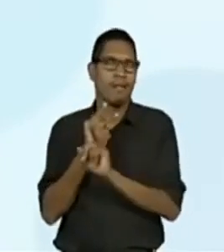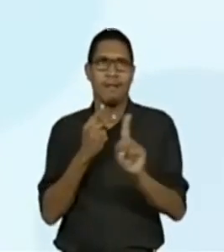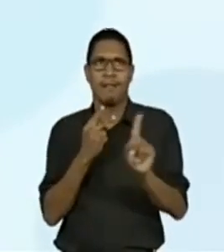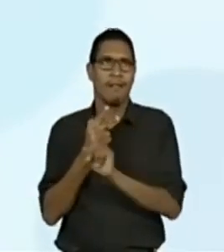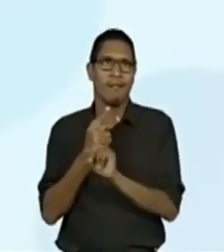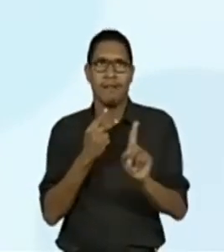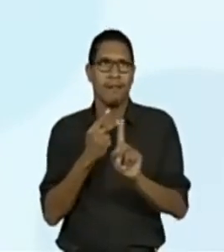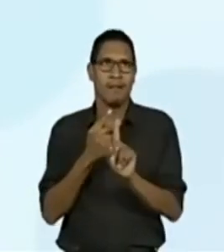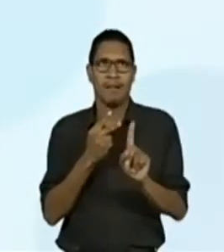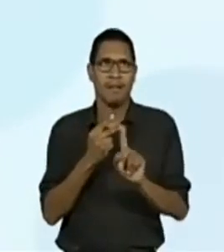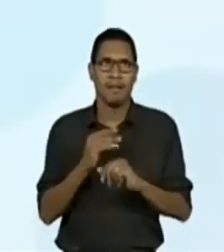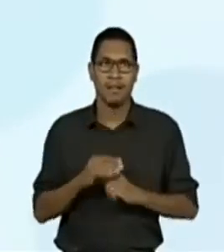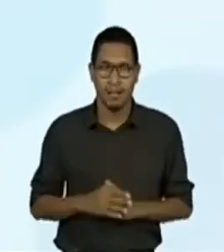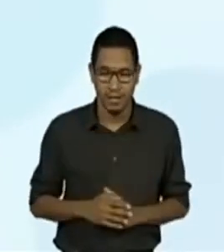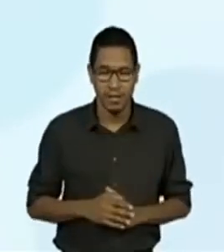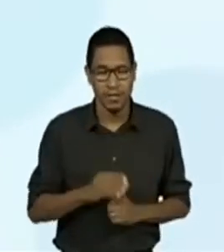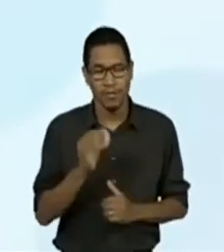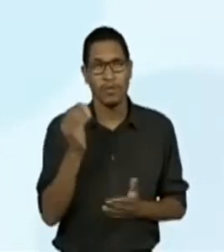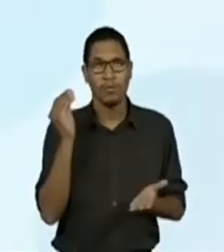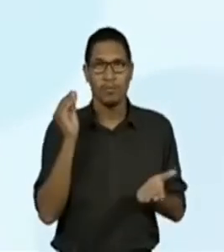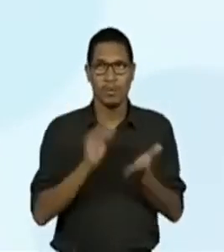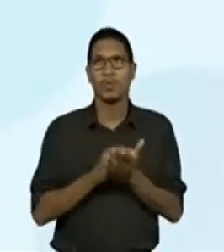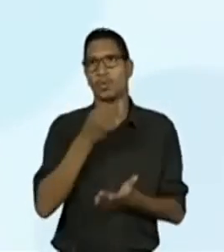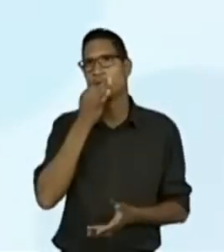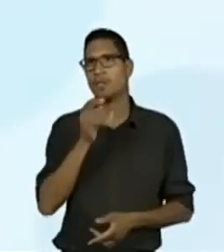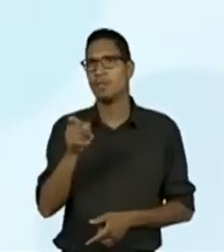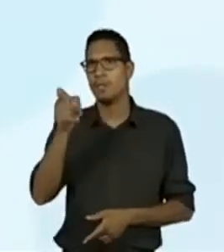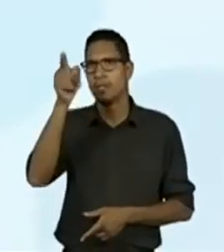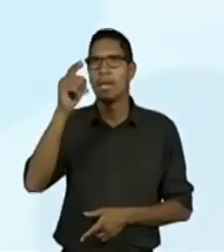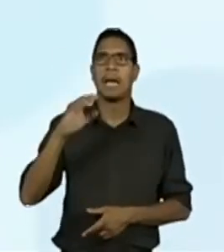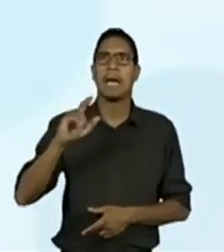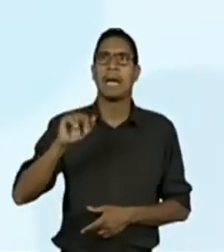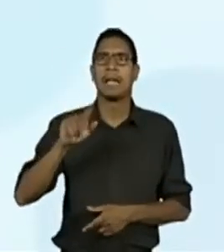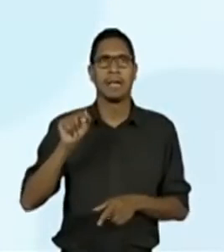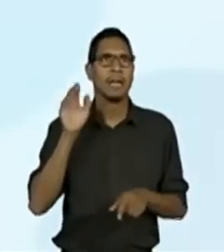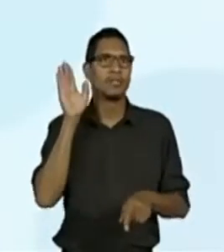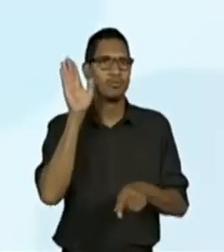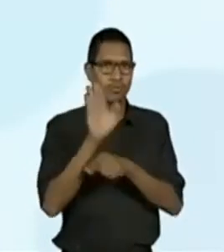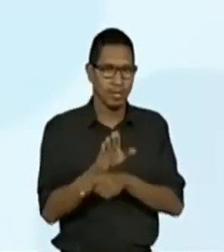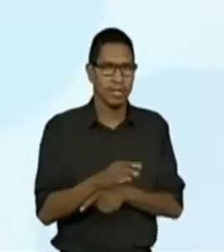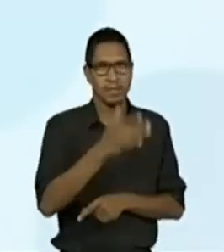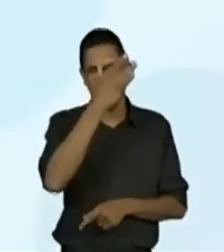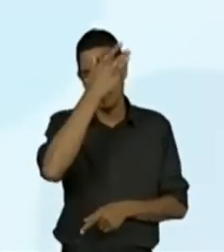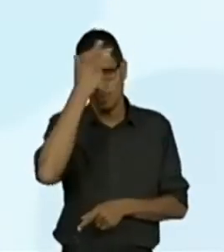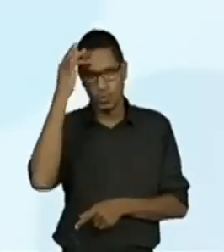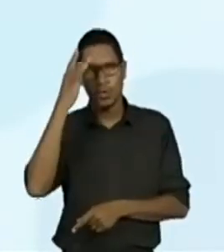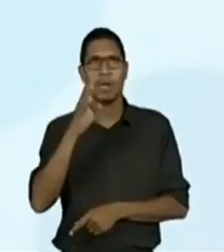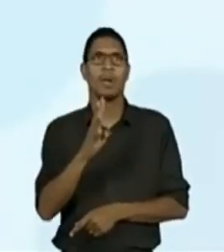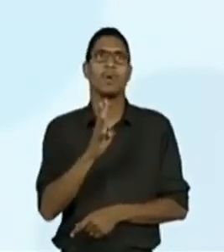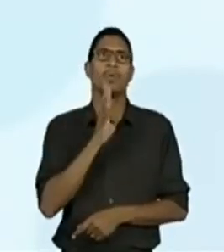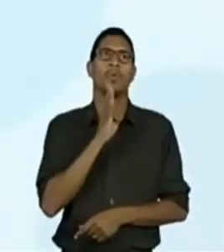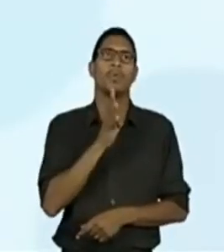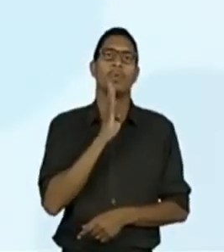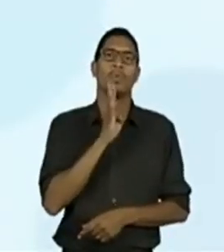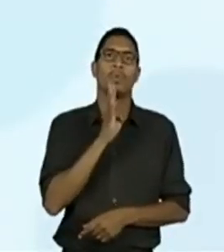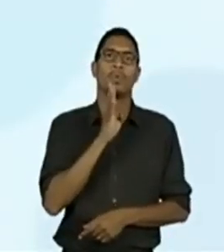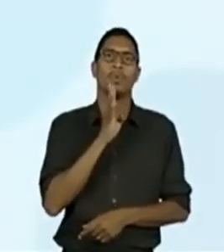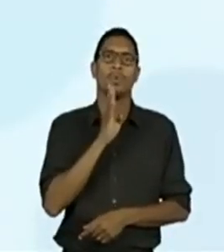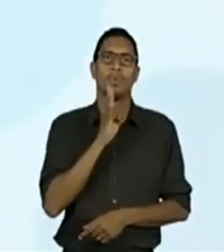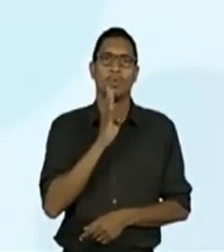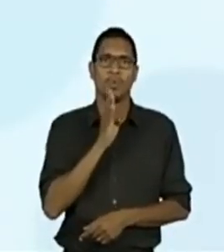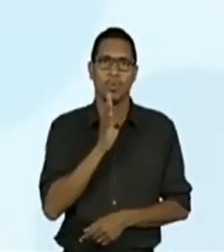professora Carla, vou colocar essa sua sugestão. Ajudar as pessoas a conhecerem,